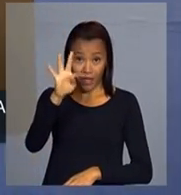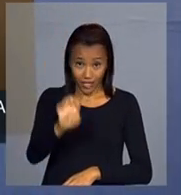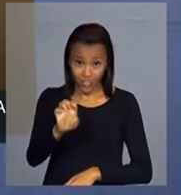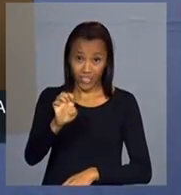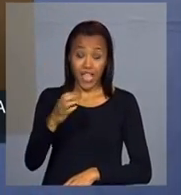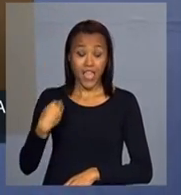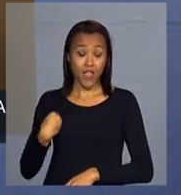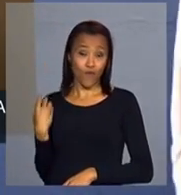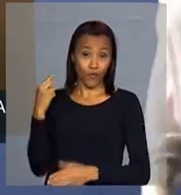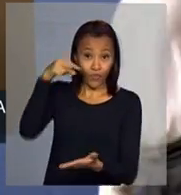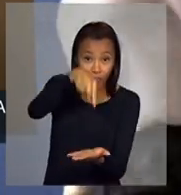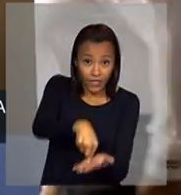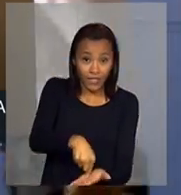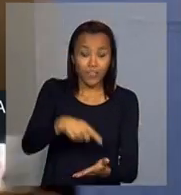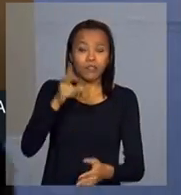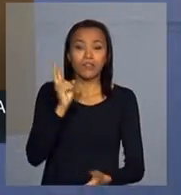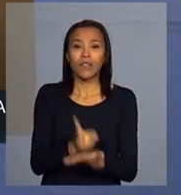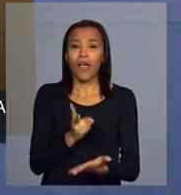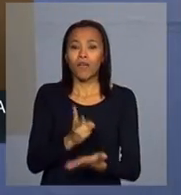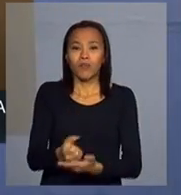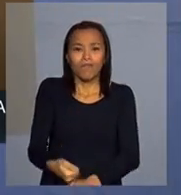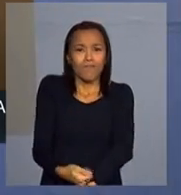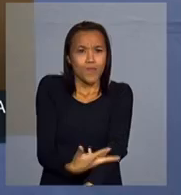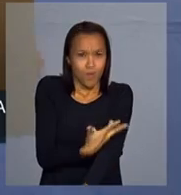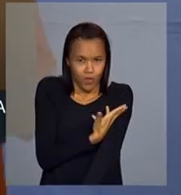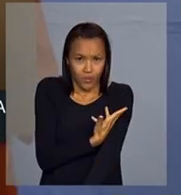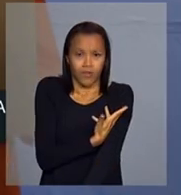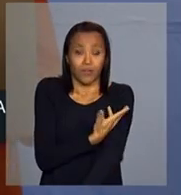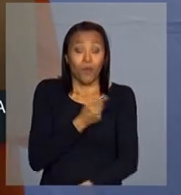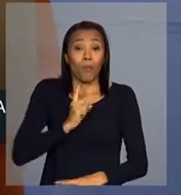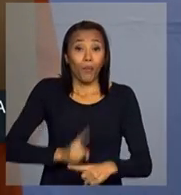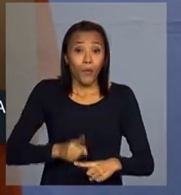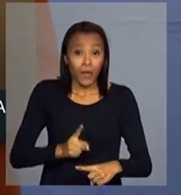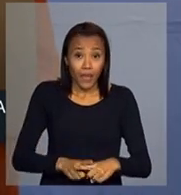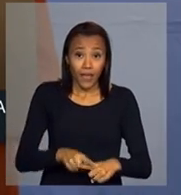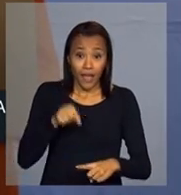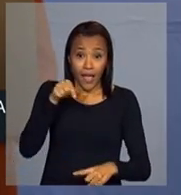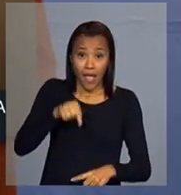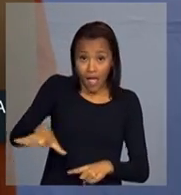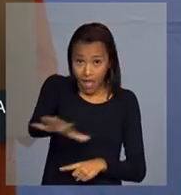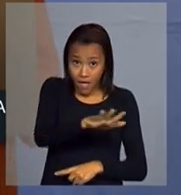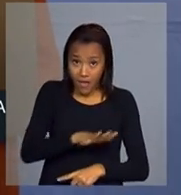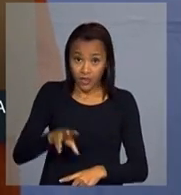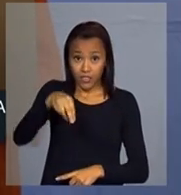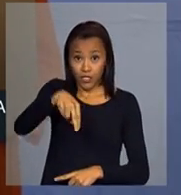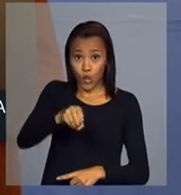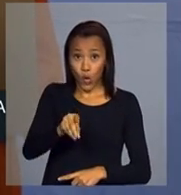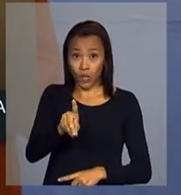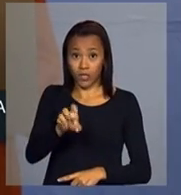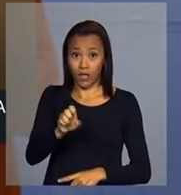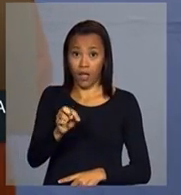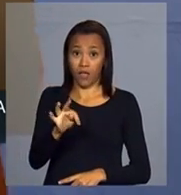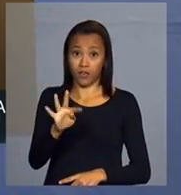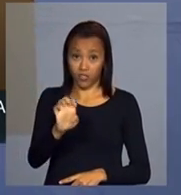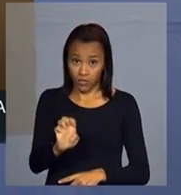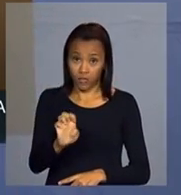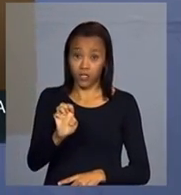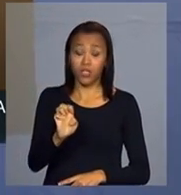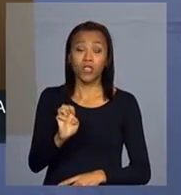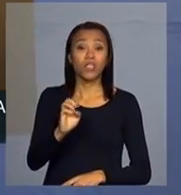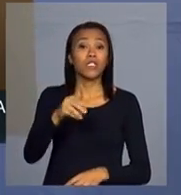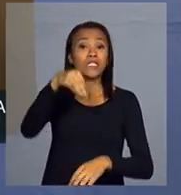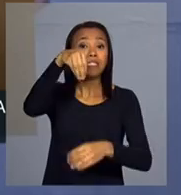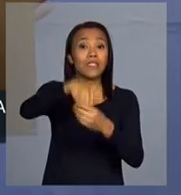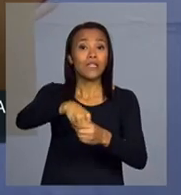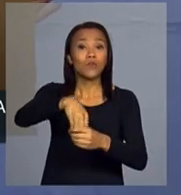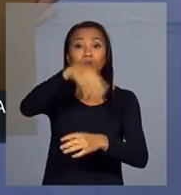emociona, porque o Nordeste no Brasil é